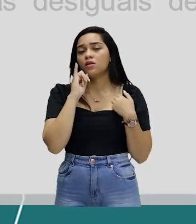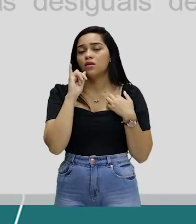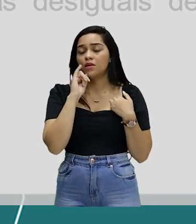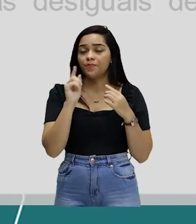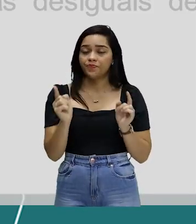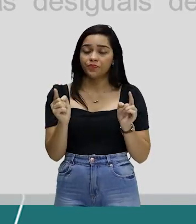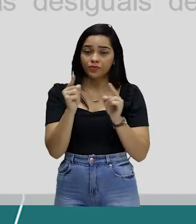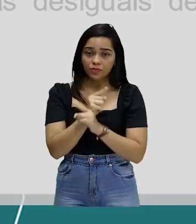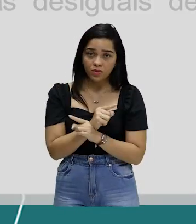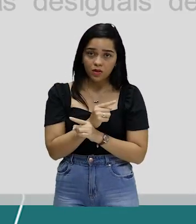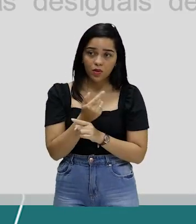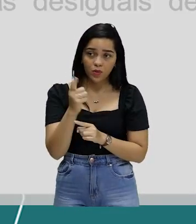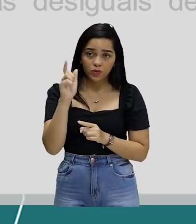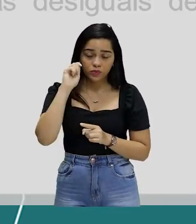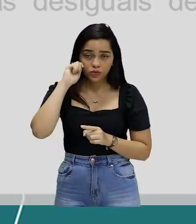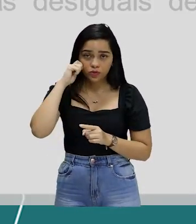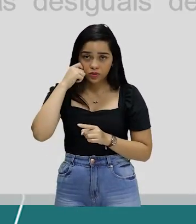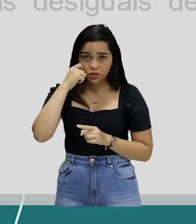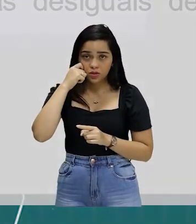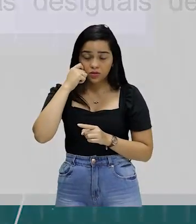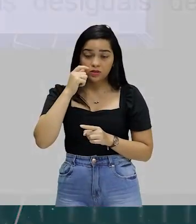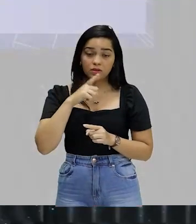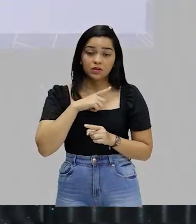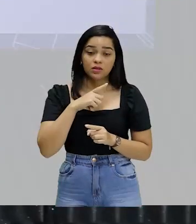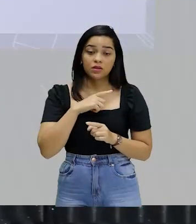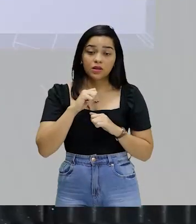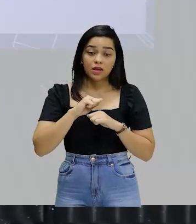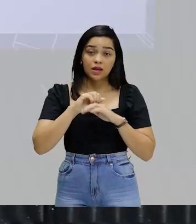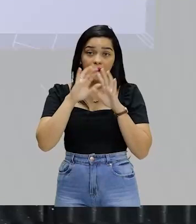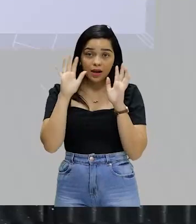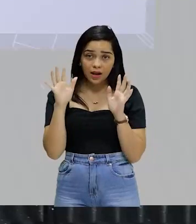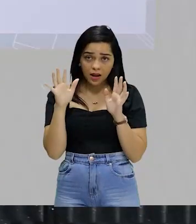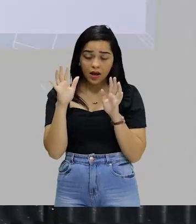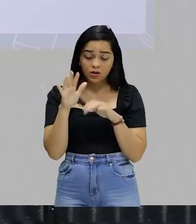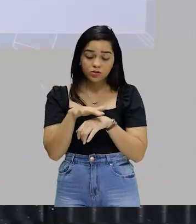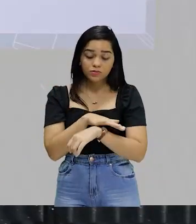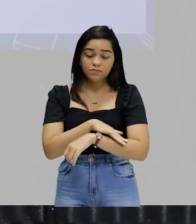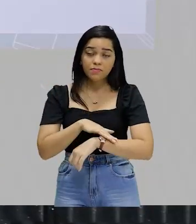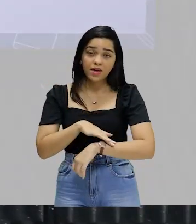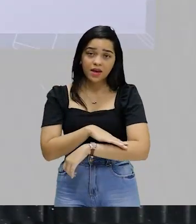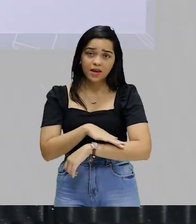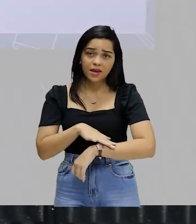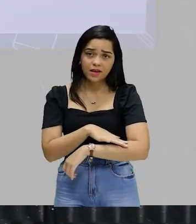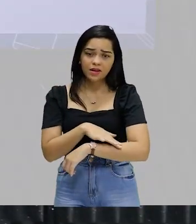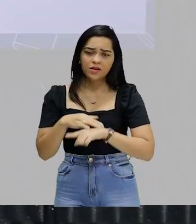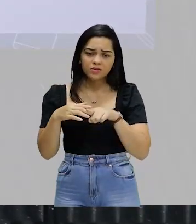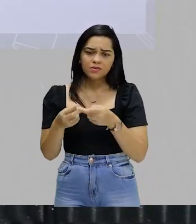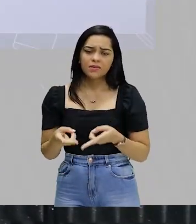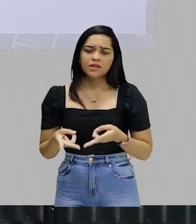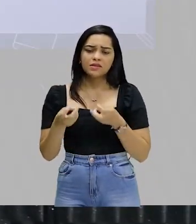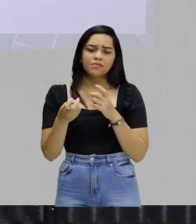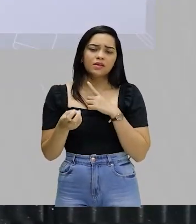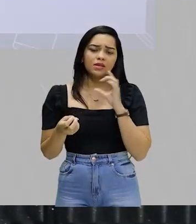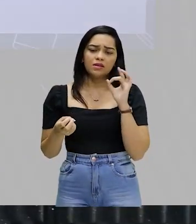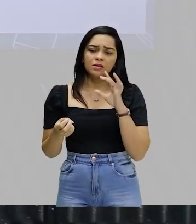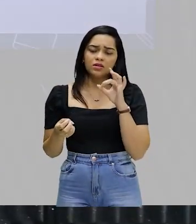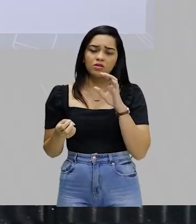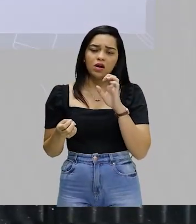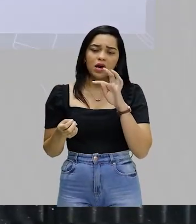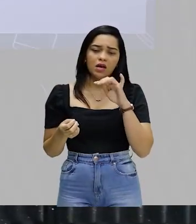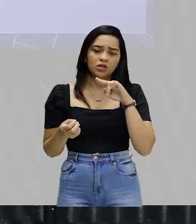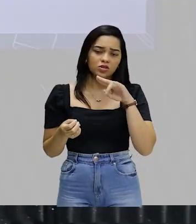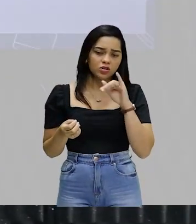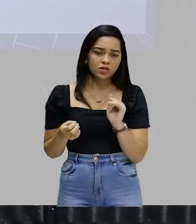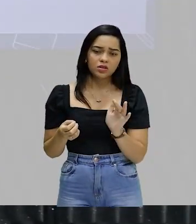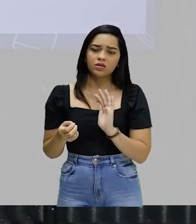oposição a outros negros que têm tons mais claros de pele. Então, percebe que aí a questão não é nem a etnia.